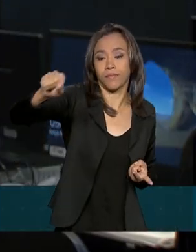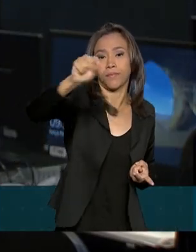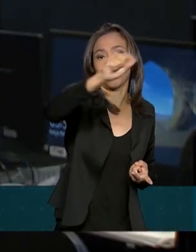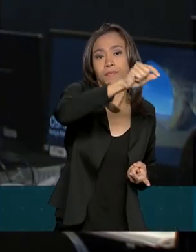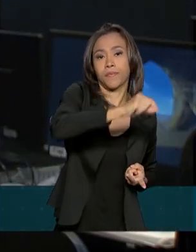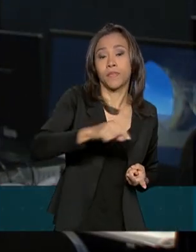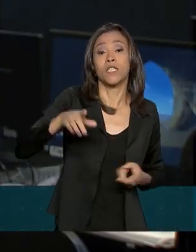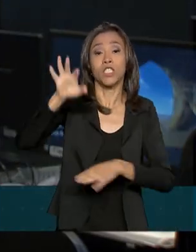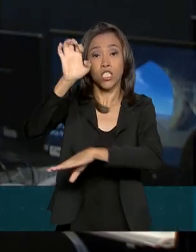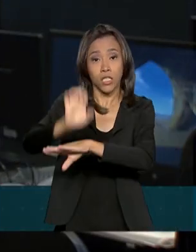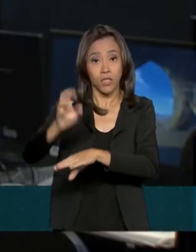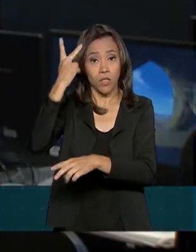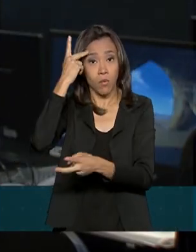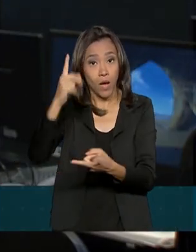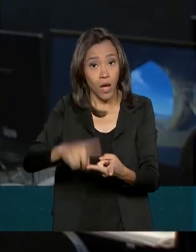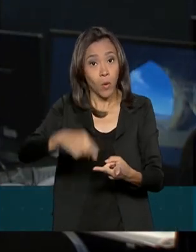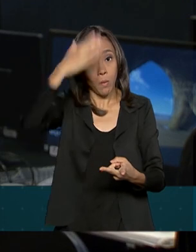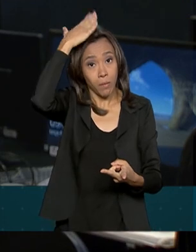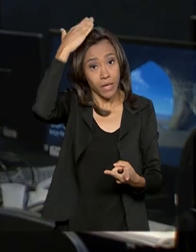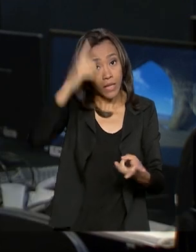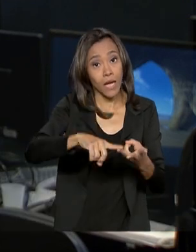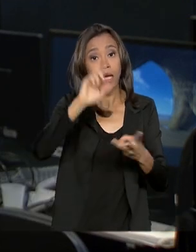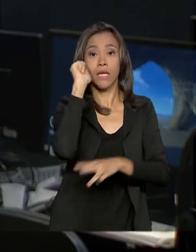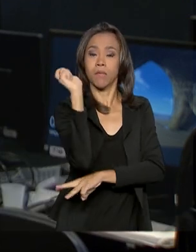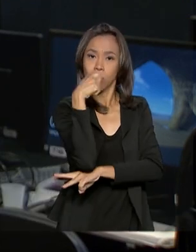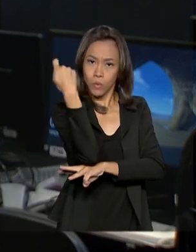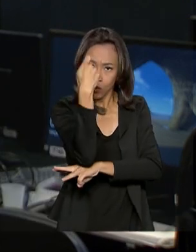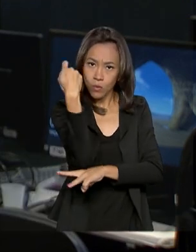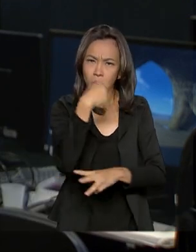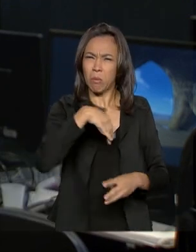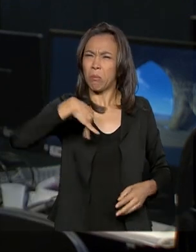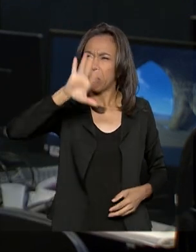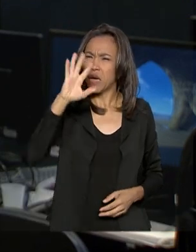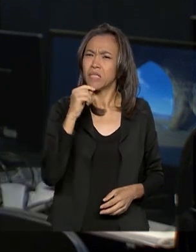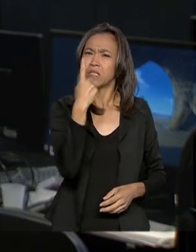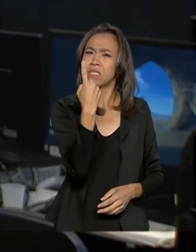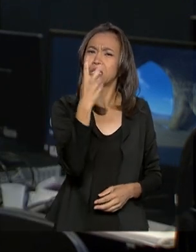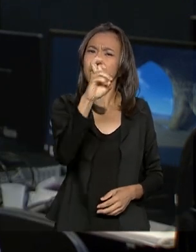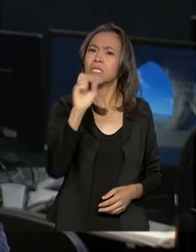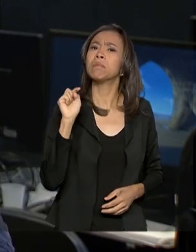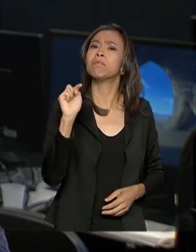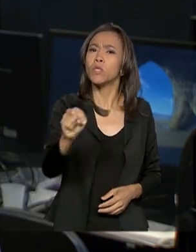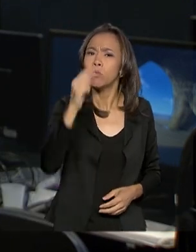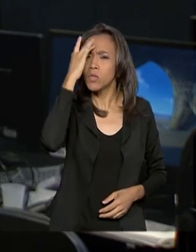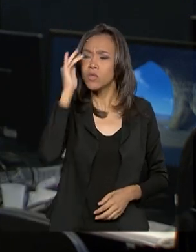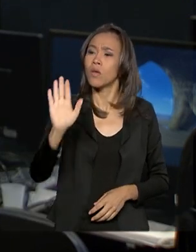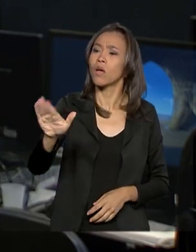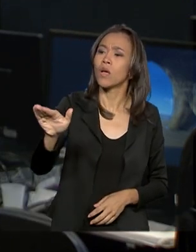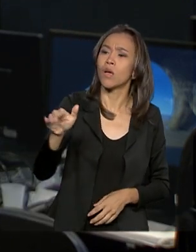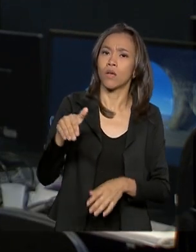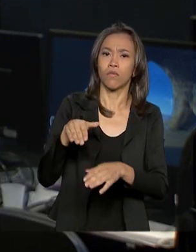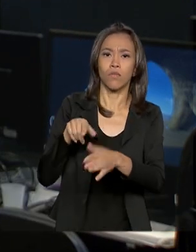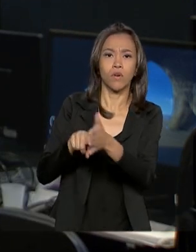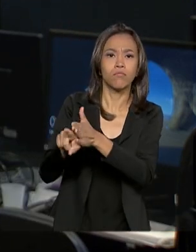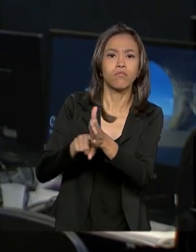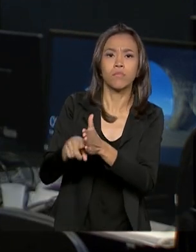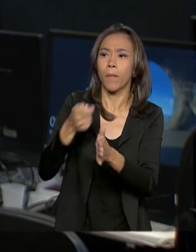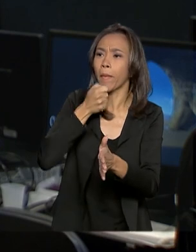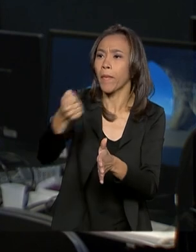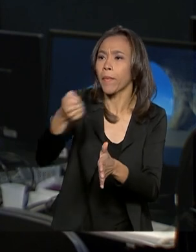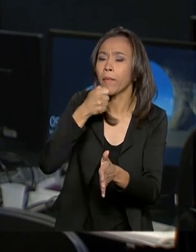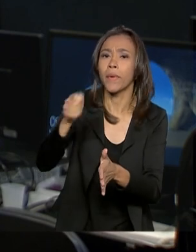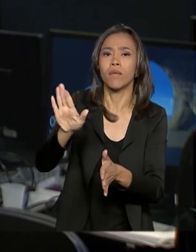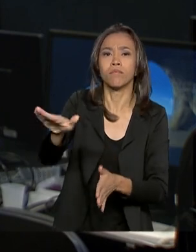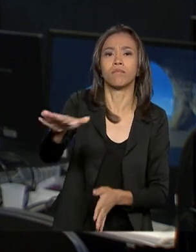Paulo, do Paraná e do Mato Grosso do Sul. Mais de 15 mil passageiros foram abordados pelas equipes de fiscalização